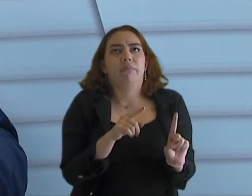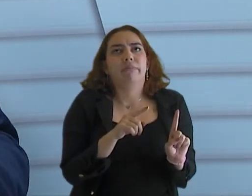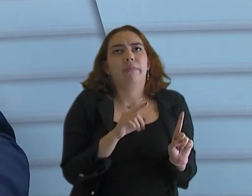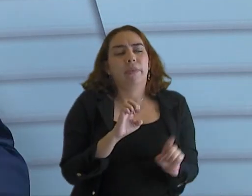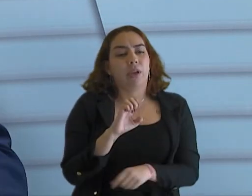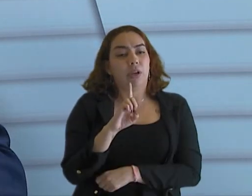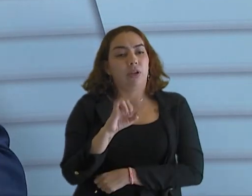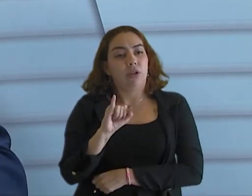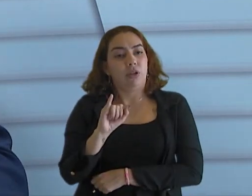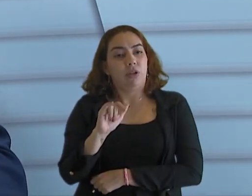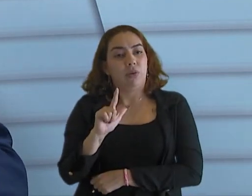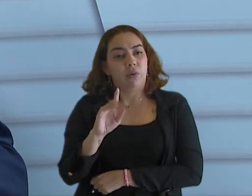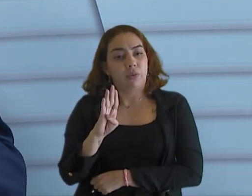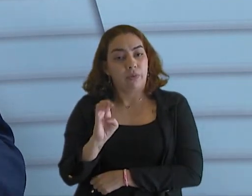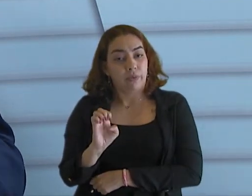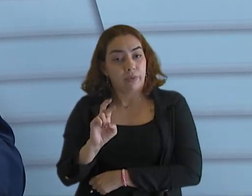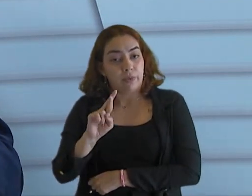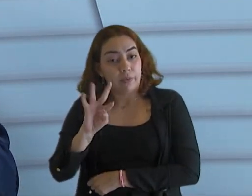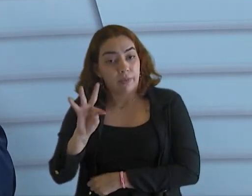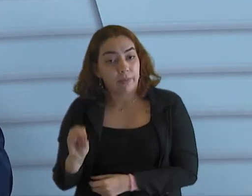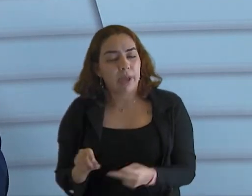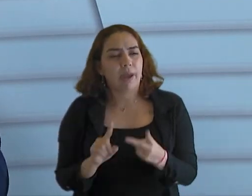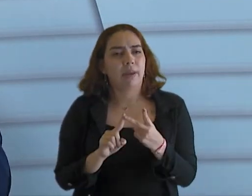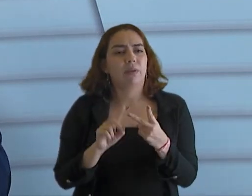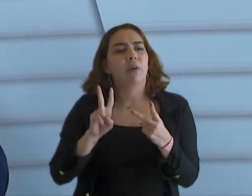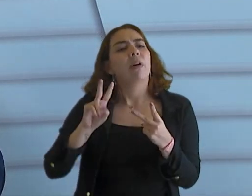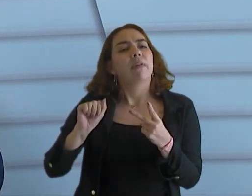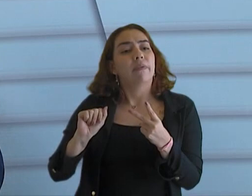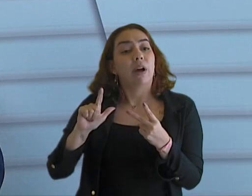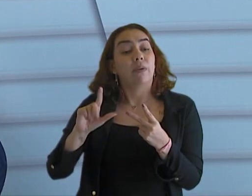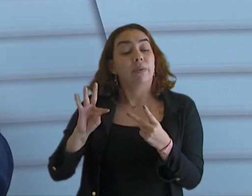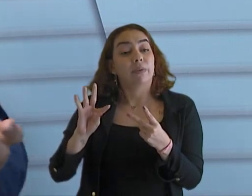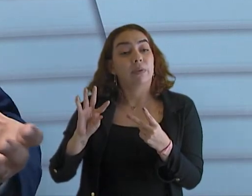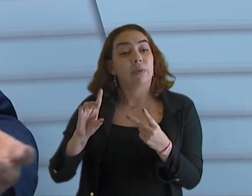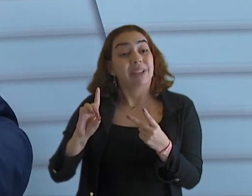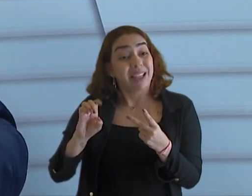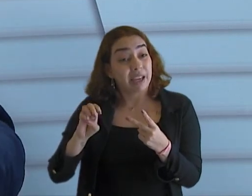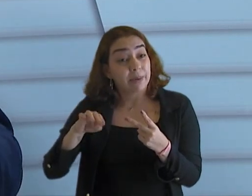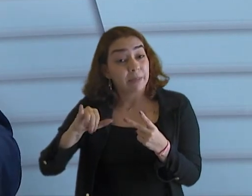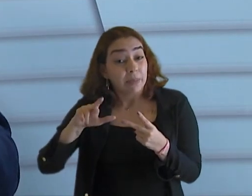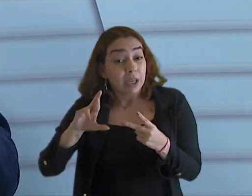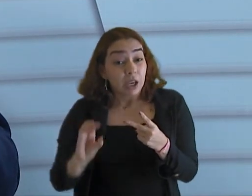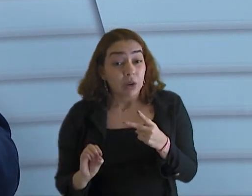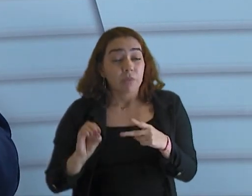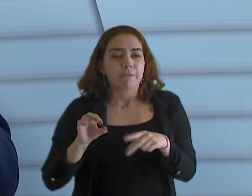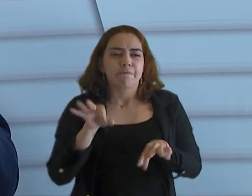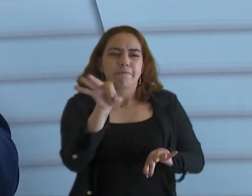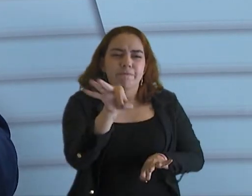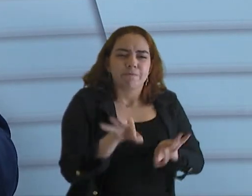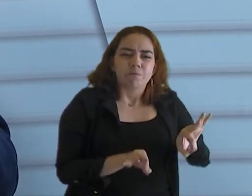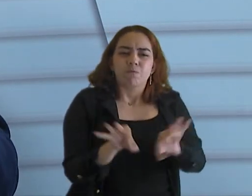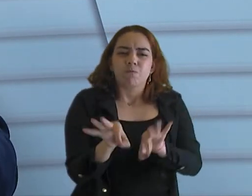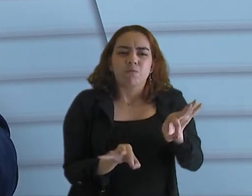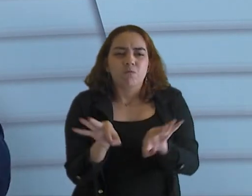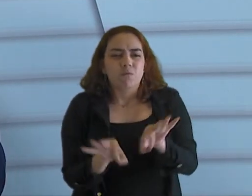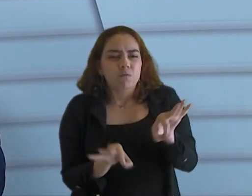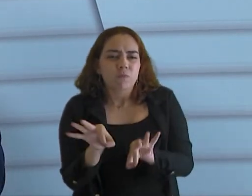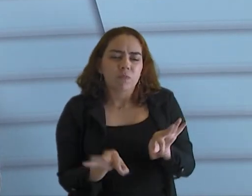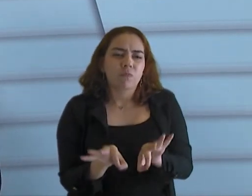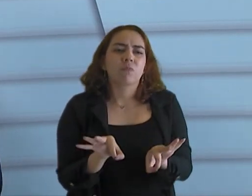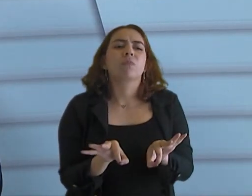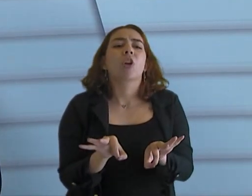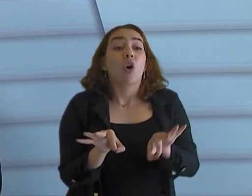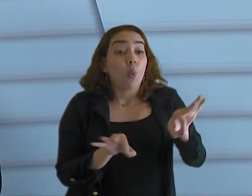Conselheiro Valdomiro fez uma excelente gestão agora. Deixou a instituição muito bem organizada. Ele fez um trabalho muito importante de